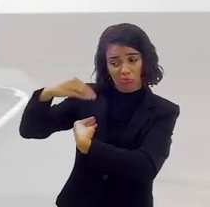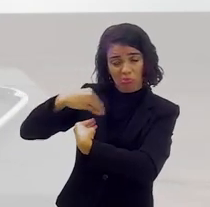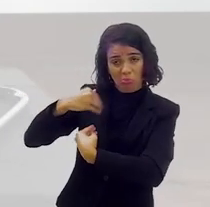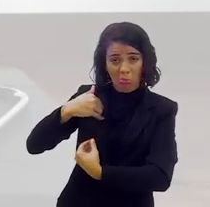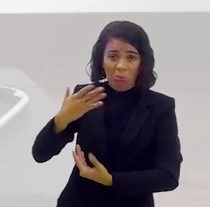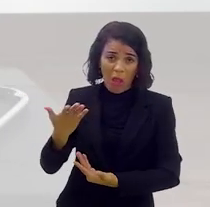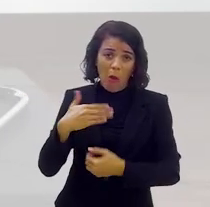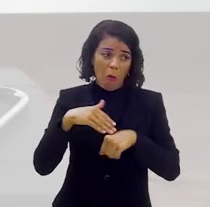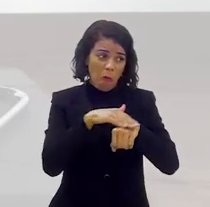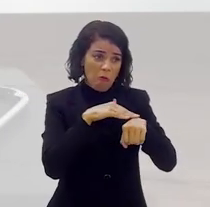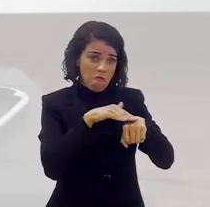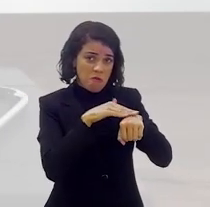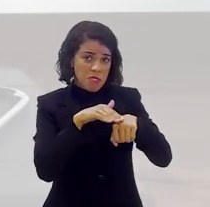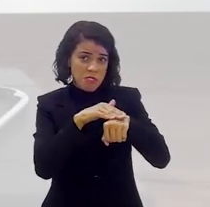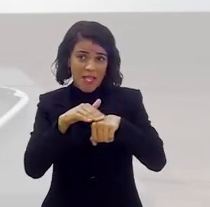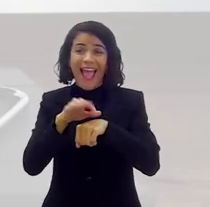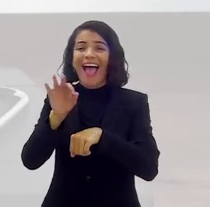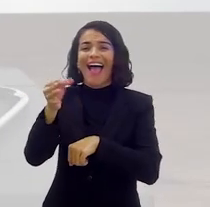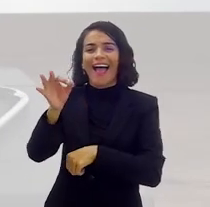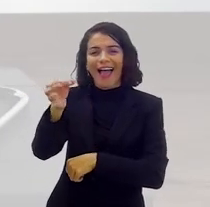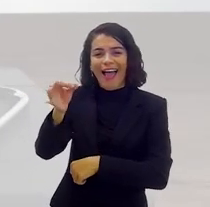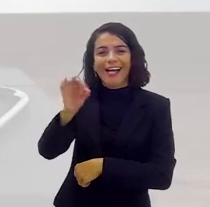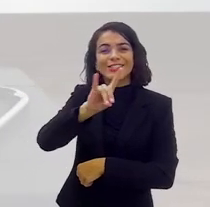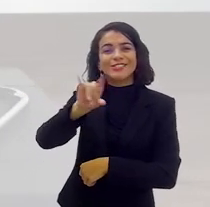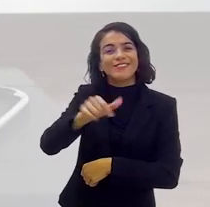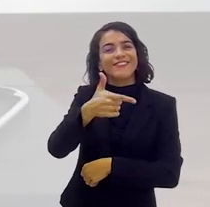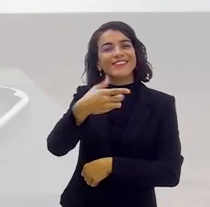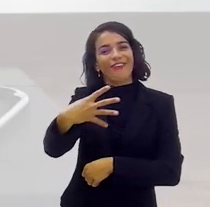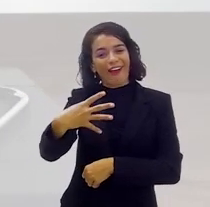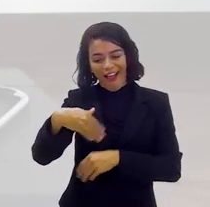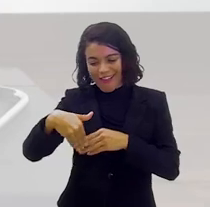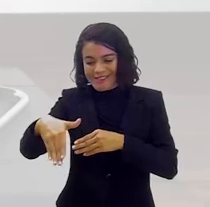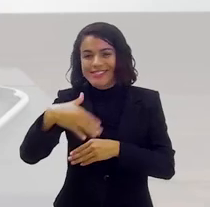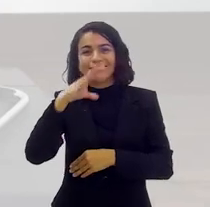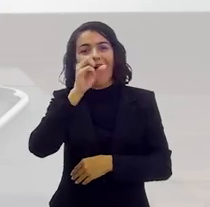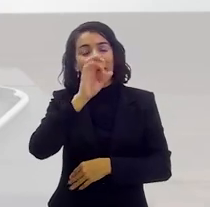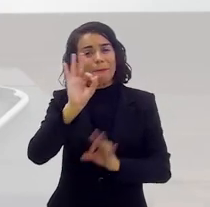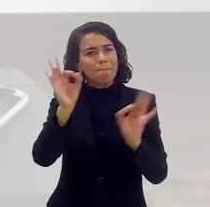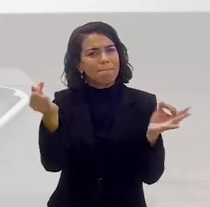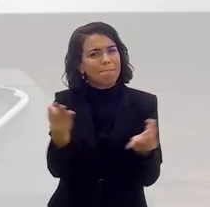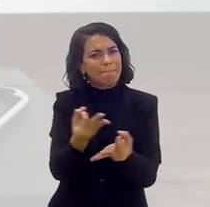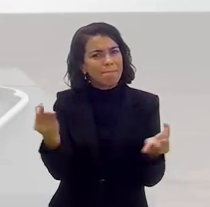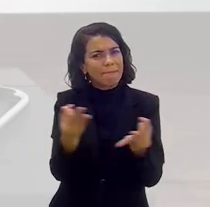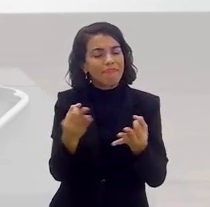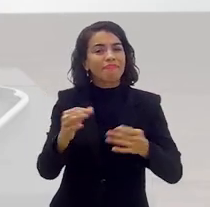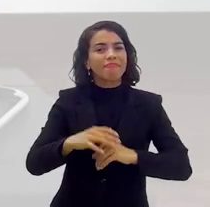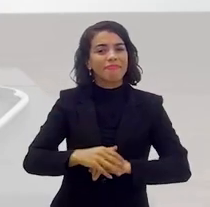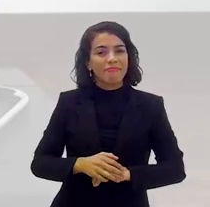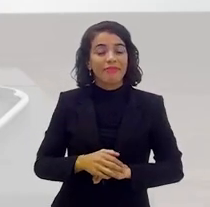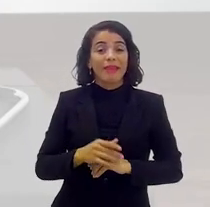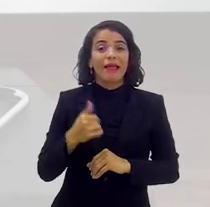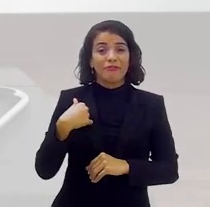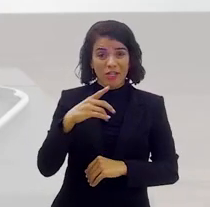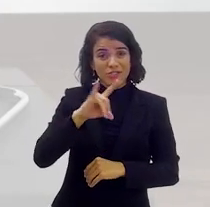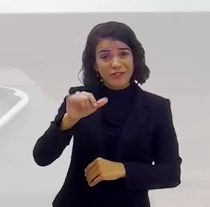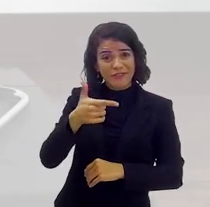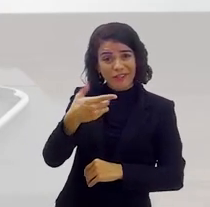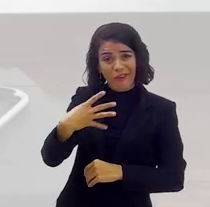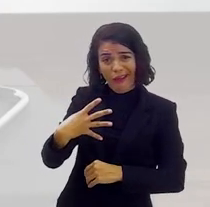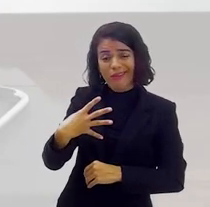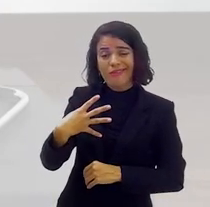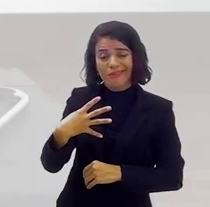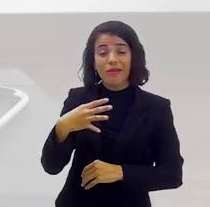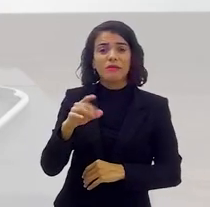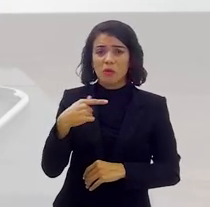voltei, eu cheguei a conversar com o pessoal aqui no Rio. A dia é 24, sábado, o Xangô, perfeito. E o espetáculo foi 24.